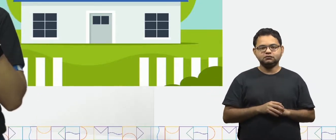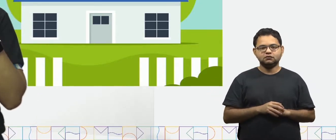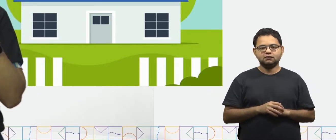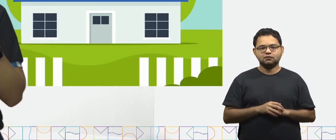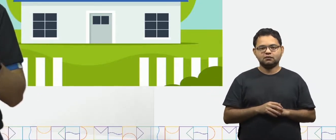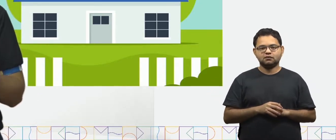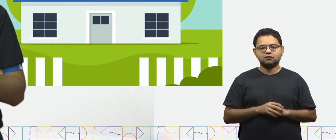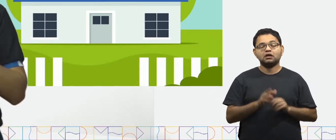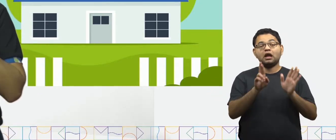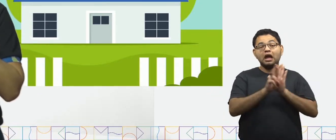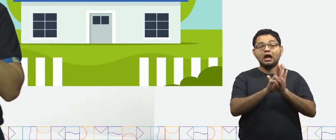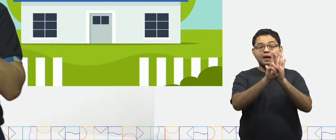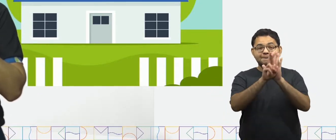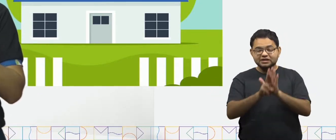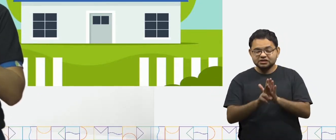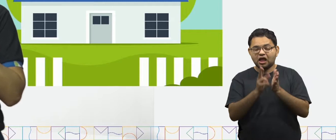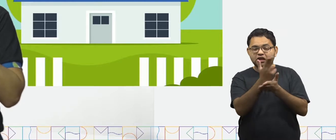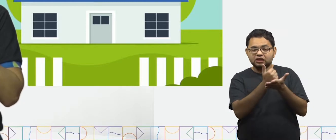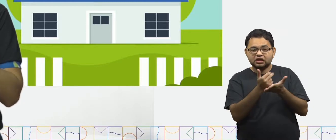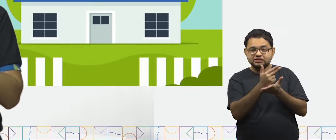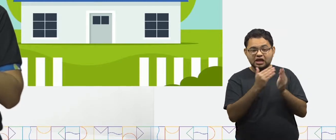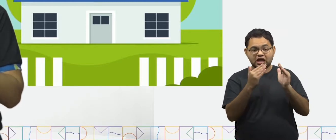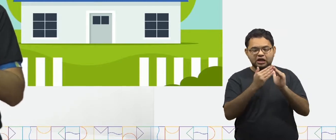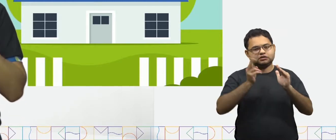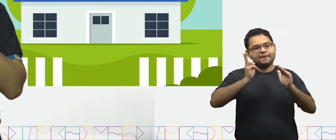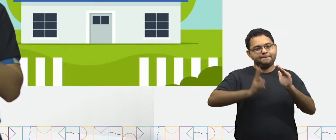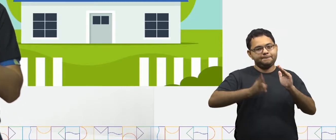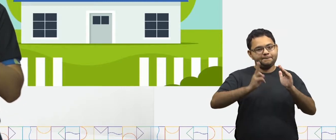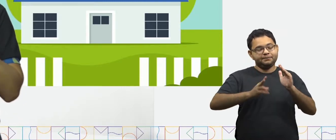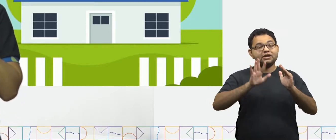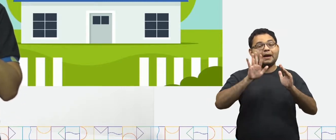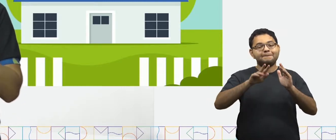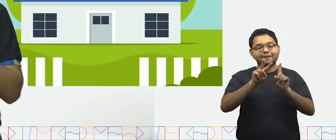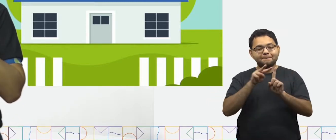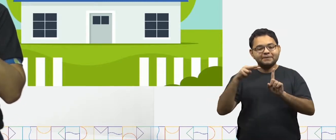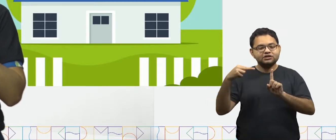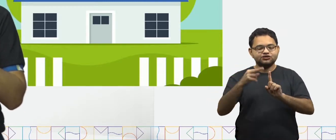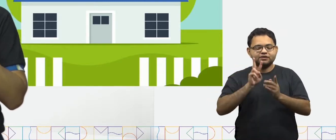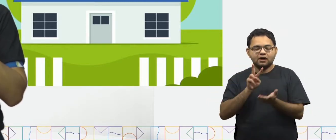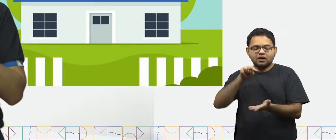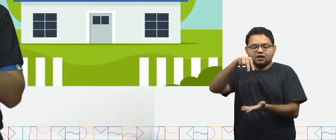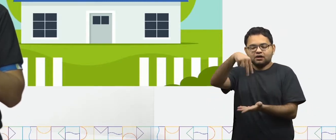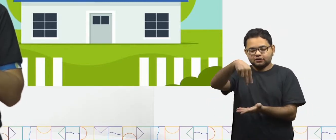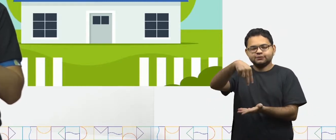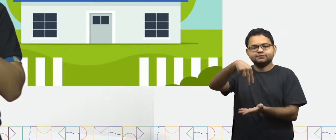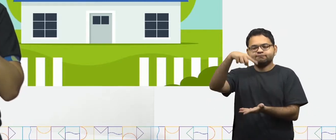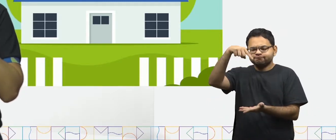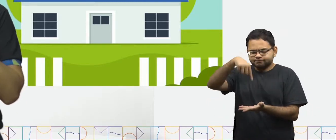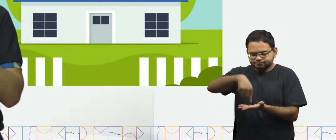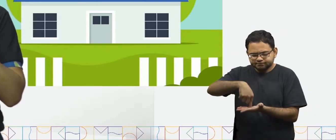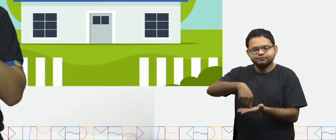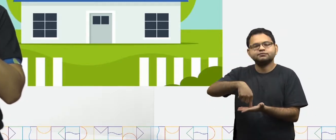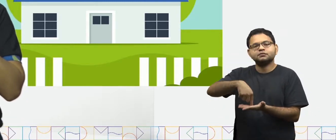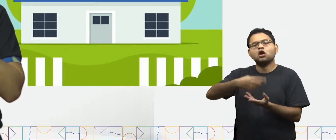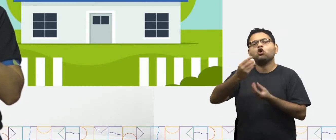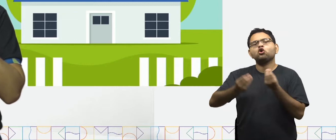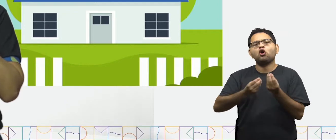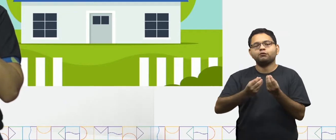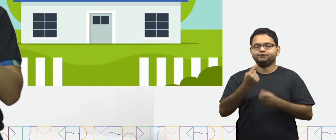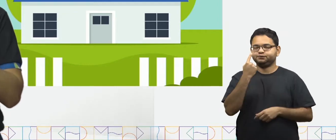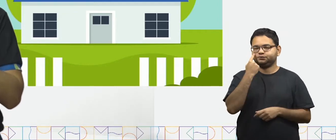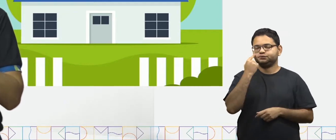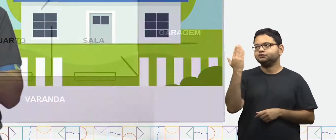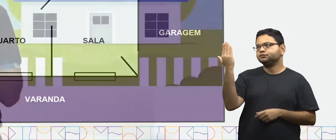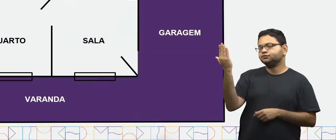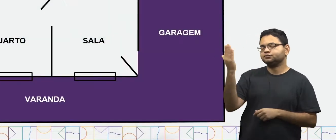representarmos essa mesma casa, tendo uma visão superior, o desenho seria